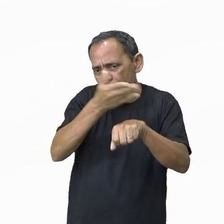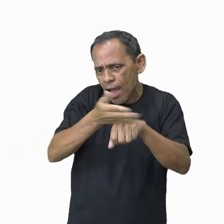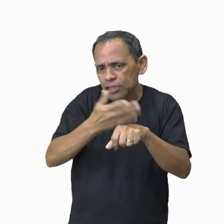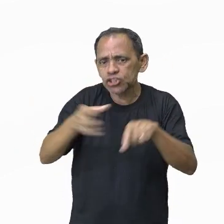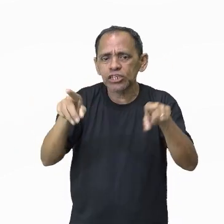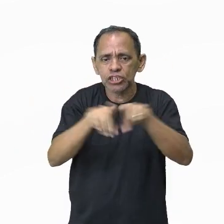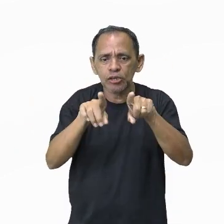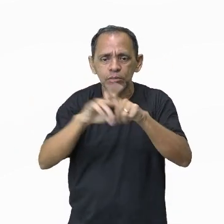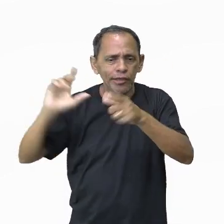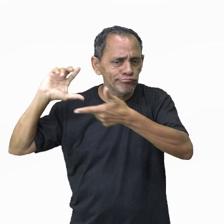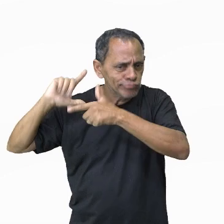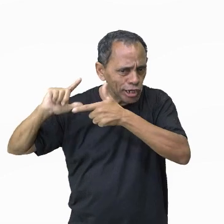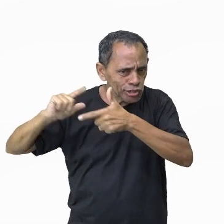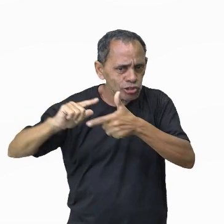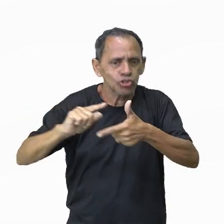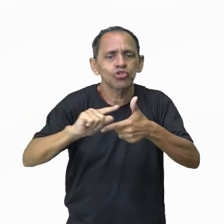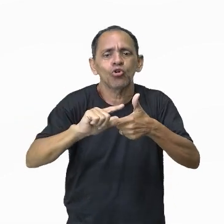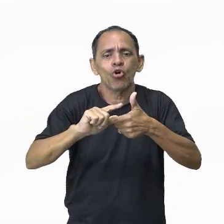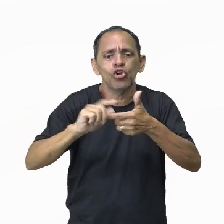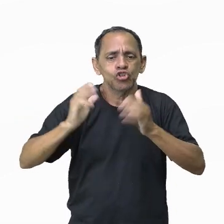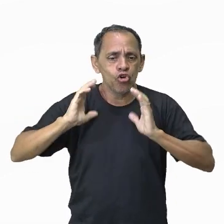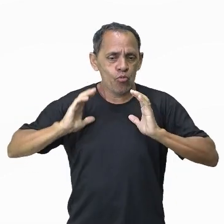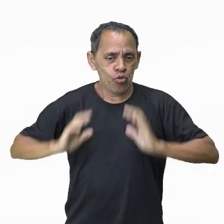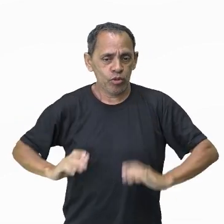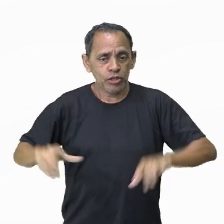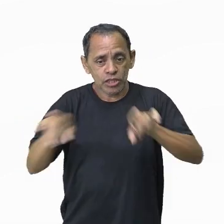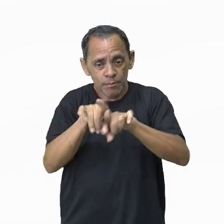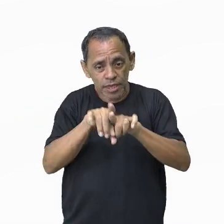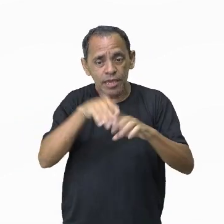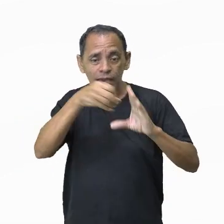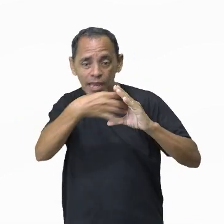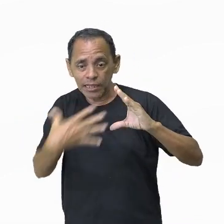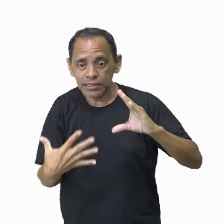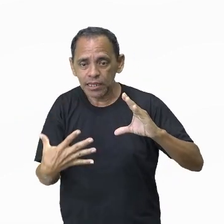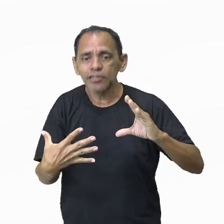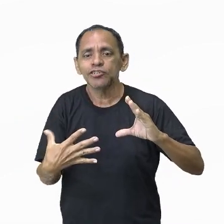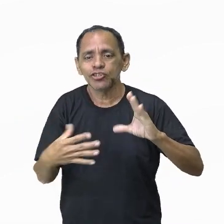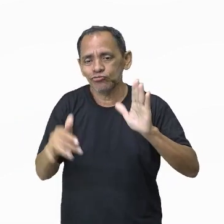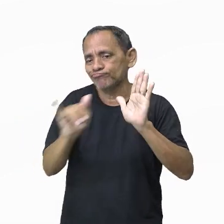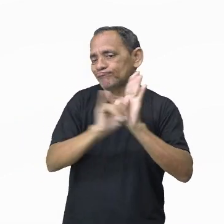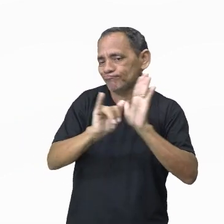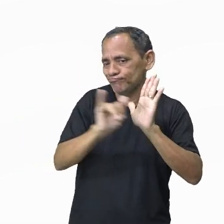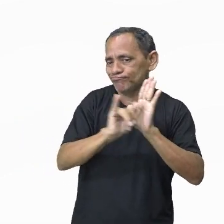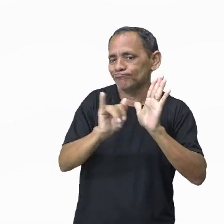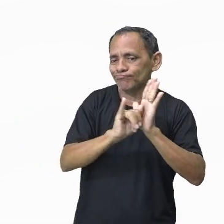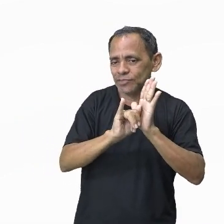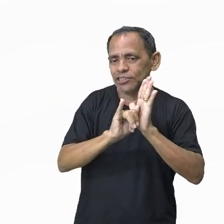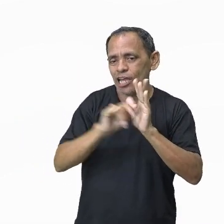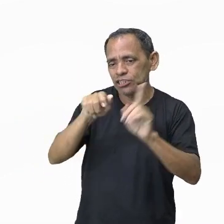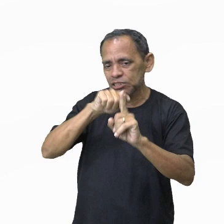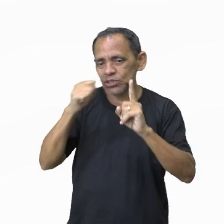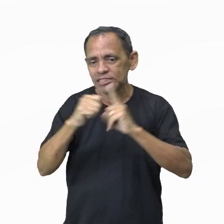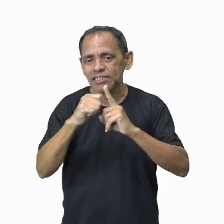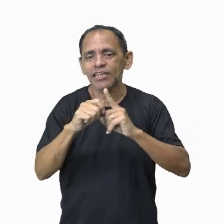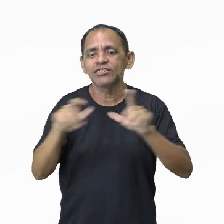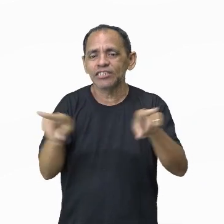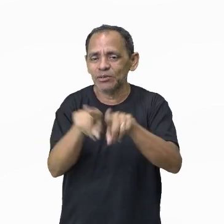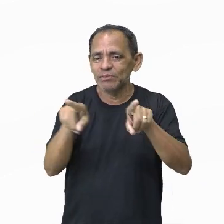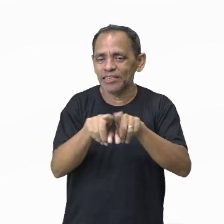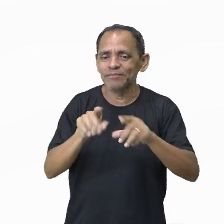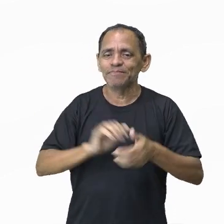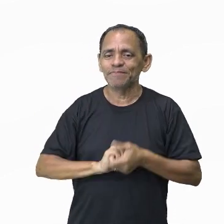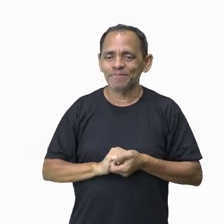tradições e comportamentos que caracterizam a identidade de uma sociedade. Olha só.